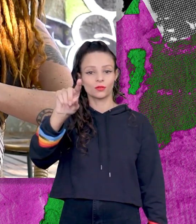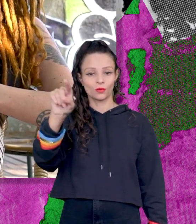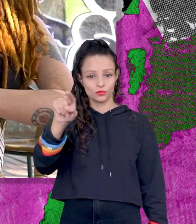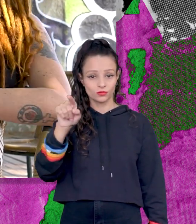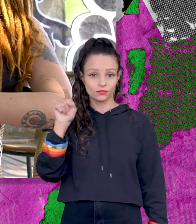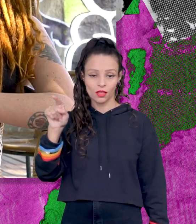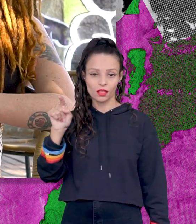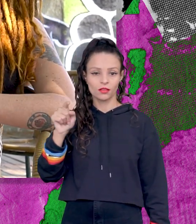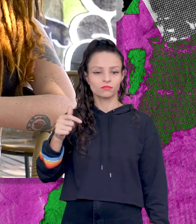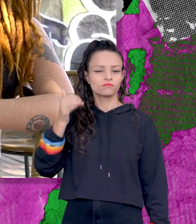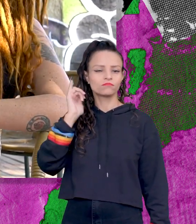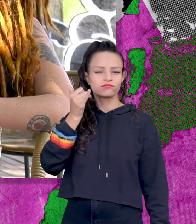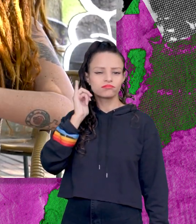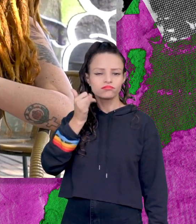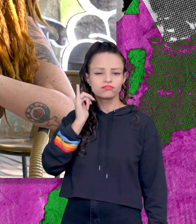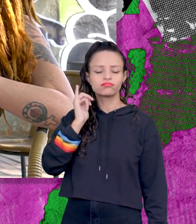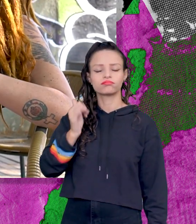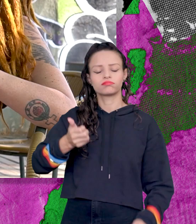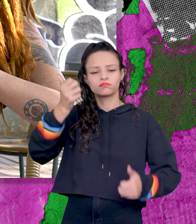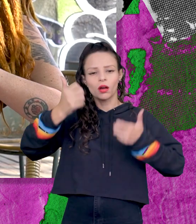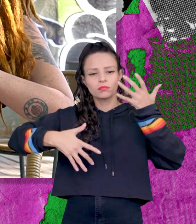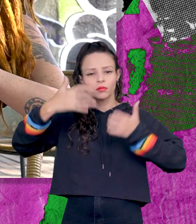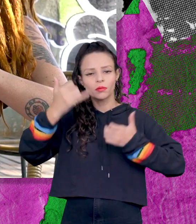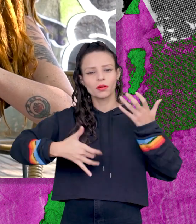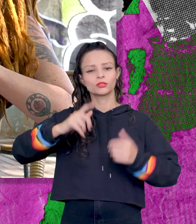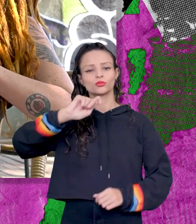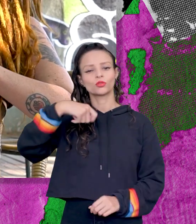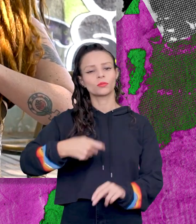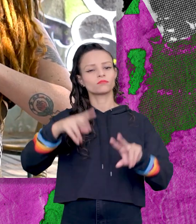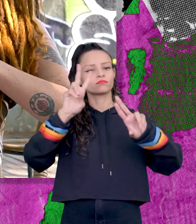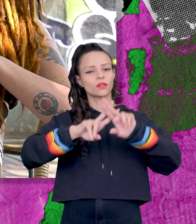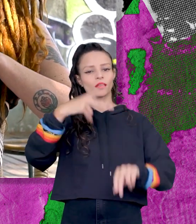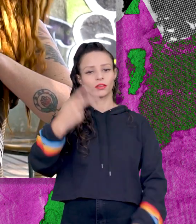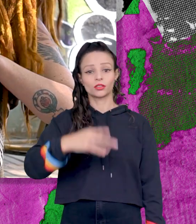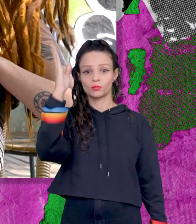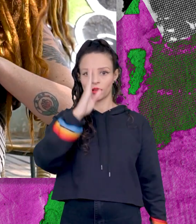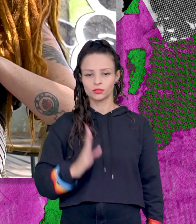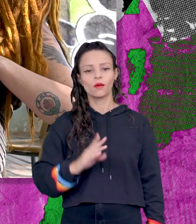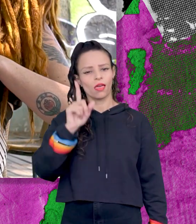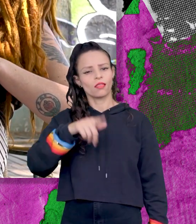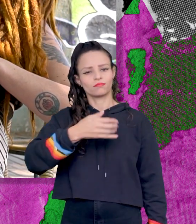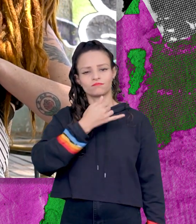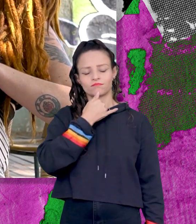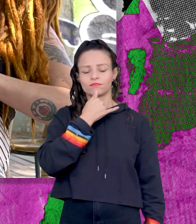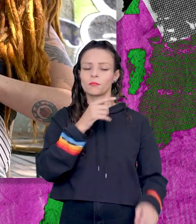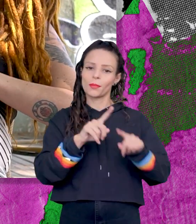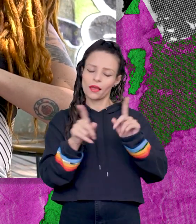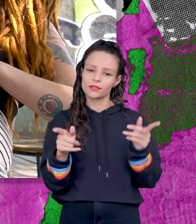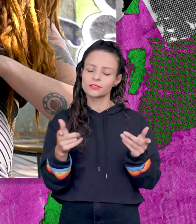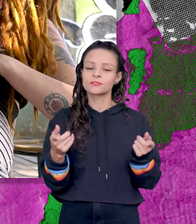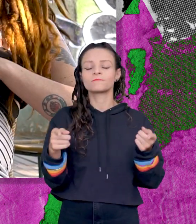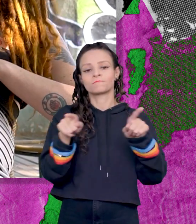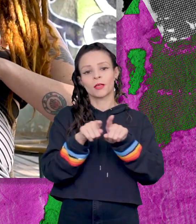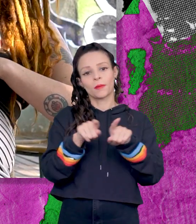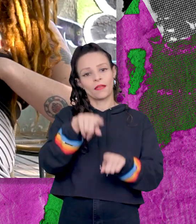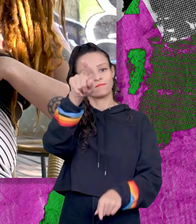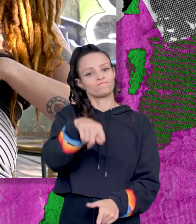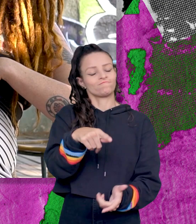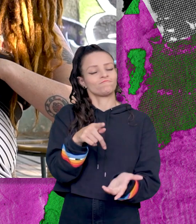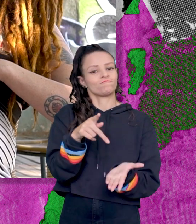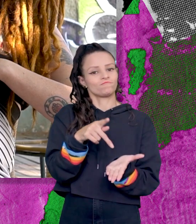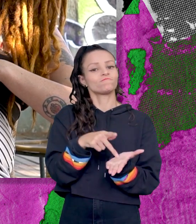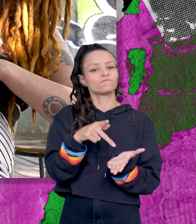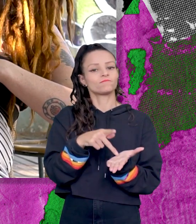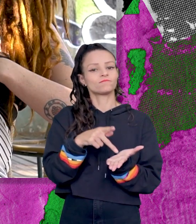penitenciárias do Brasil, e é bem, bem, bem triste, mas ao mesmo tempo é bem real,